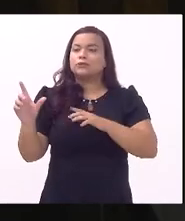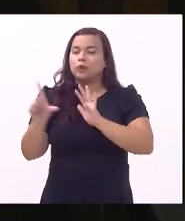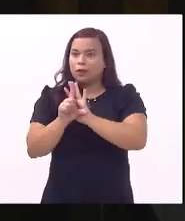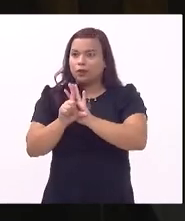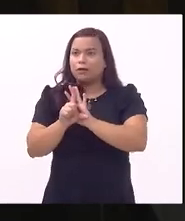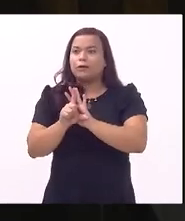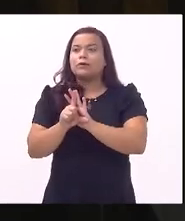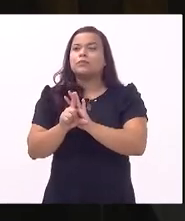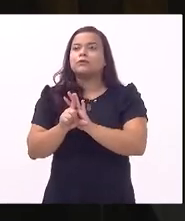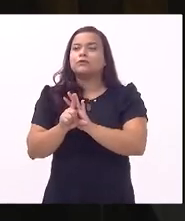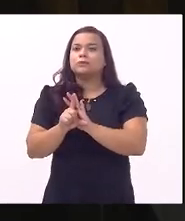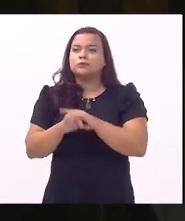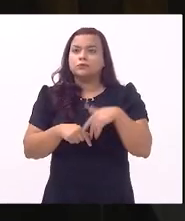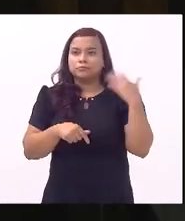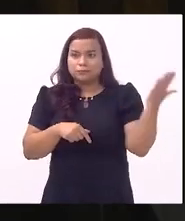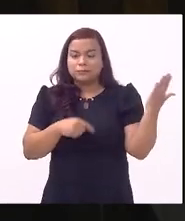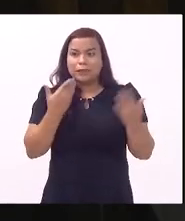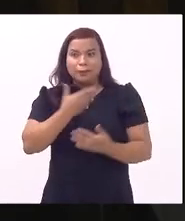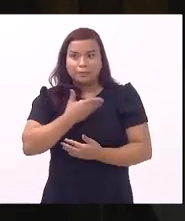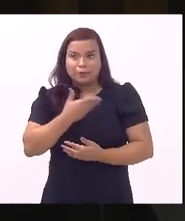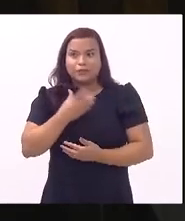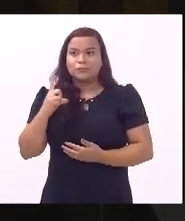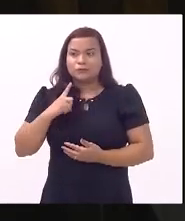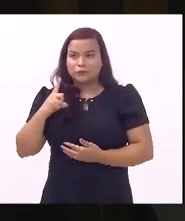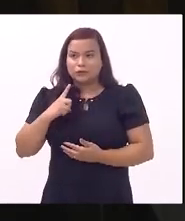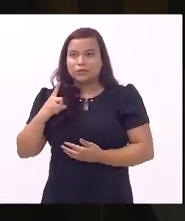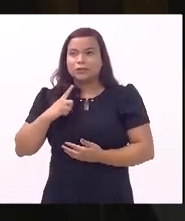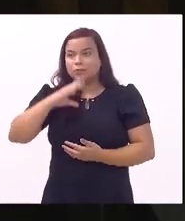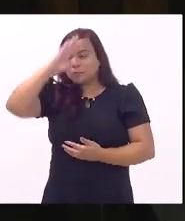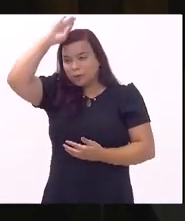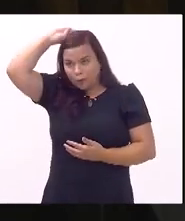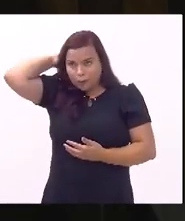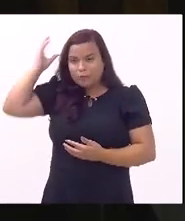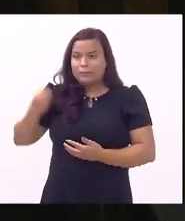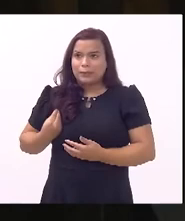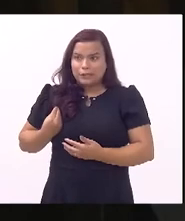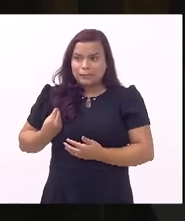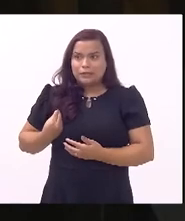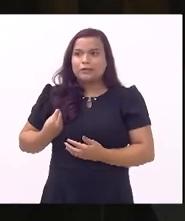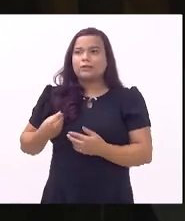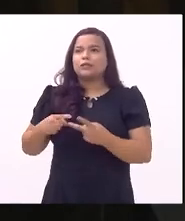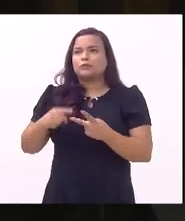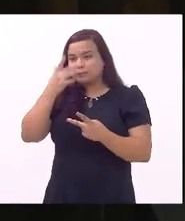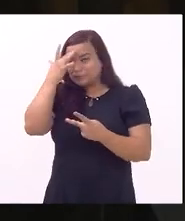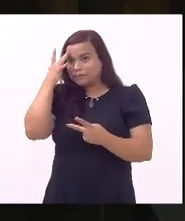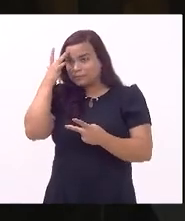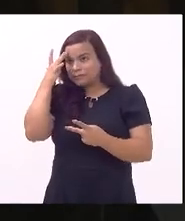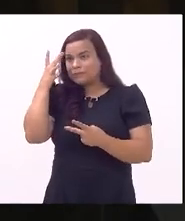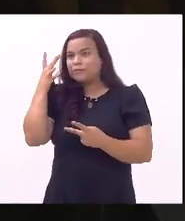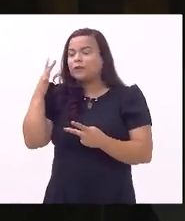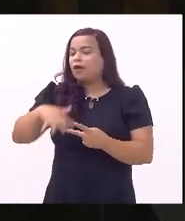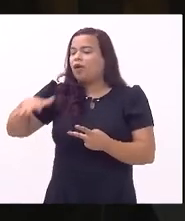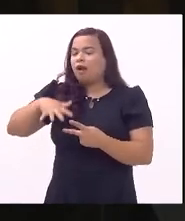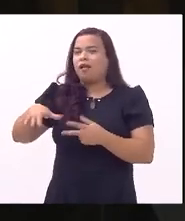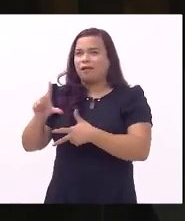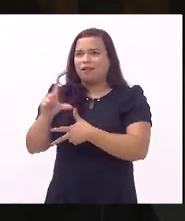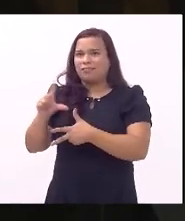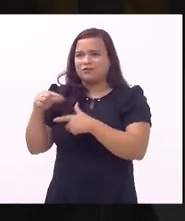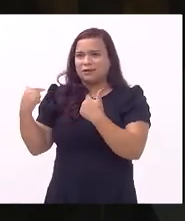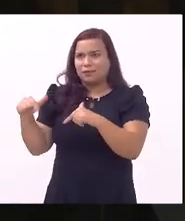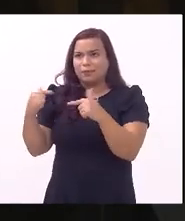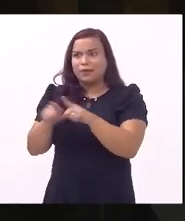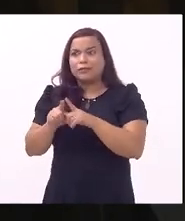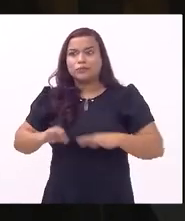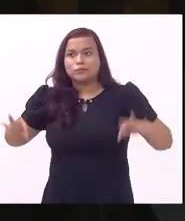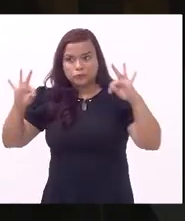desde os nossos amigos ali bombeiros civis o nosso agente legislativo a